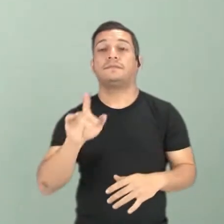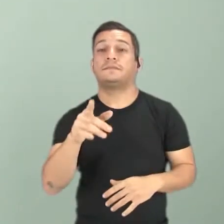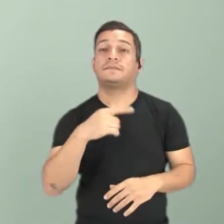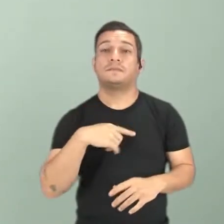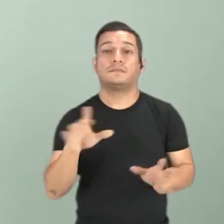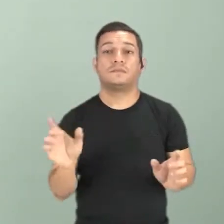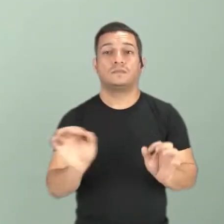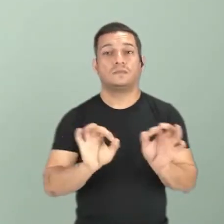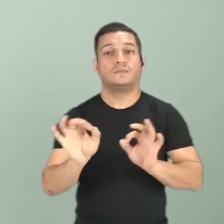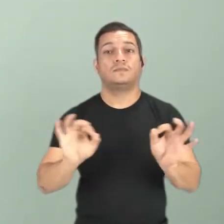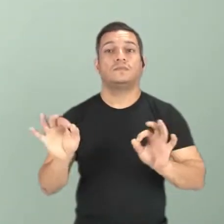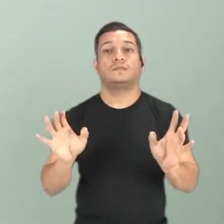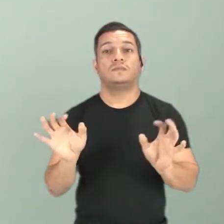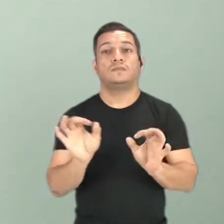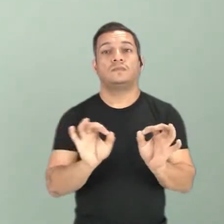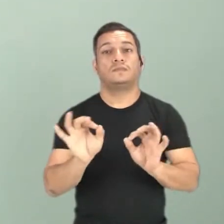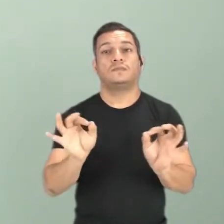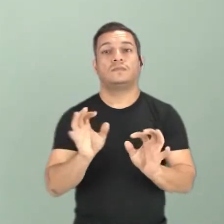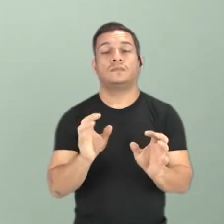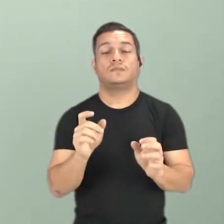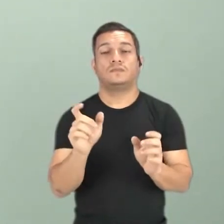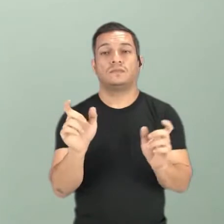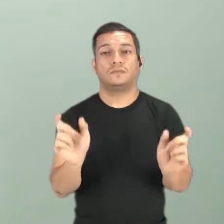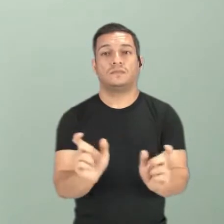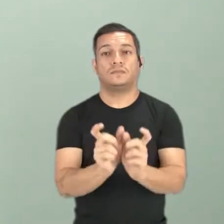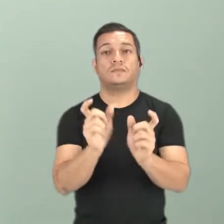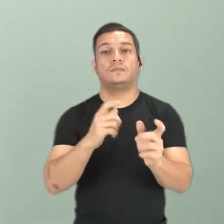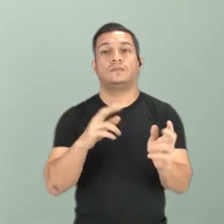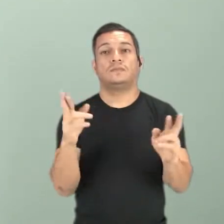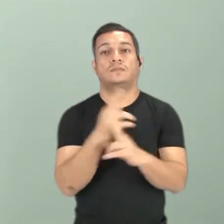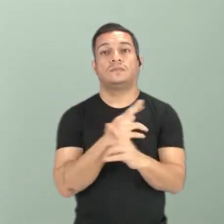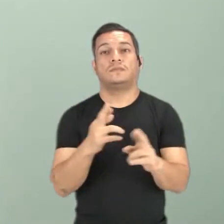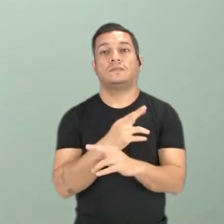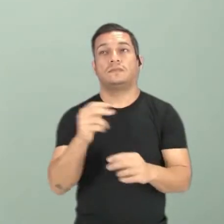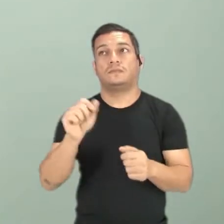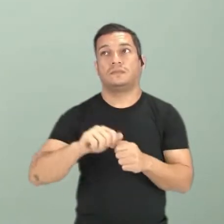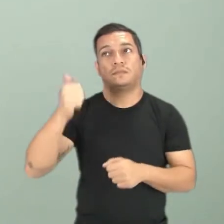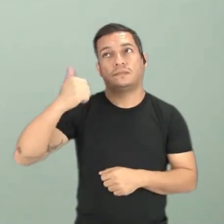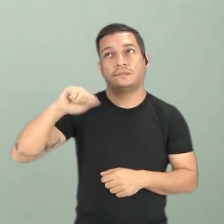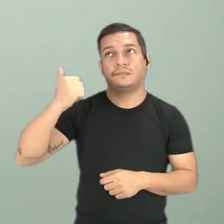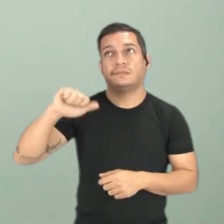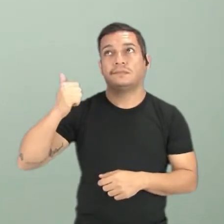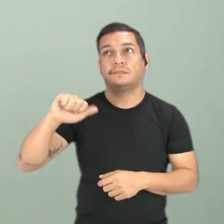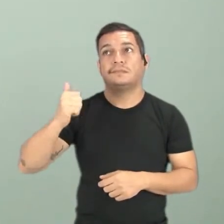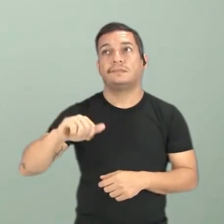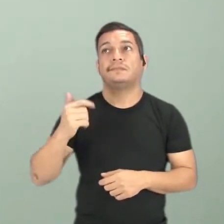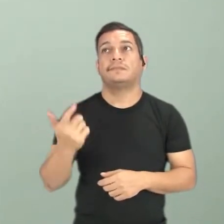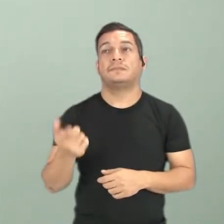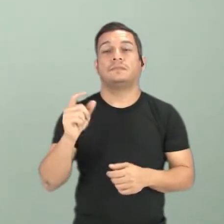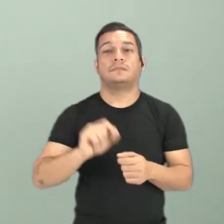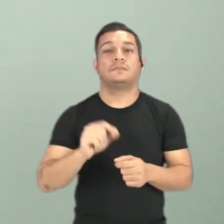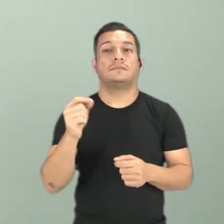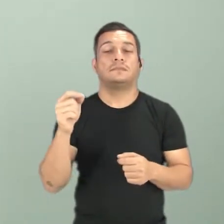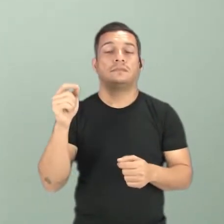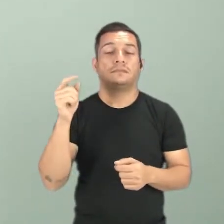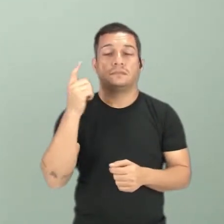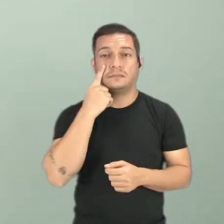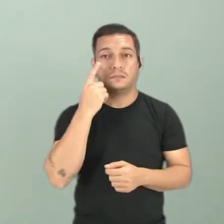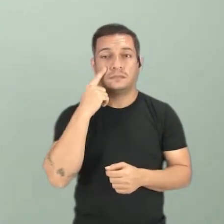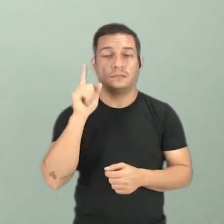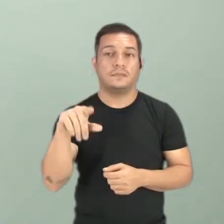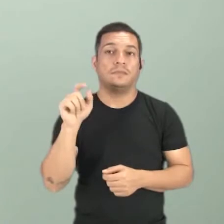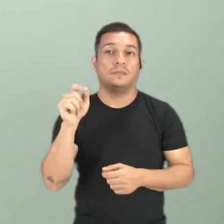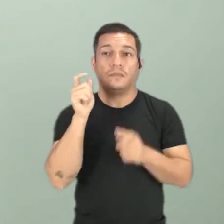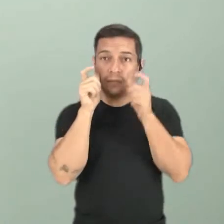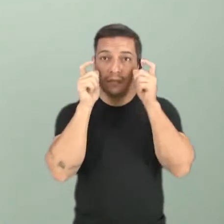reúne esses elementos, os relaciona, você está fazendo uma análise semiótica. Fazer uma análise semiótica, gente,